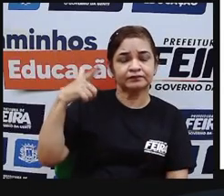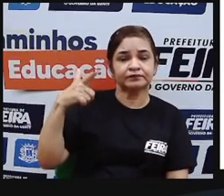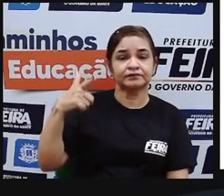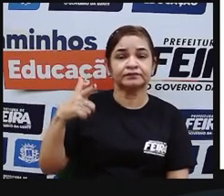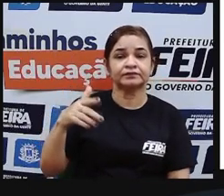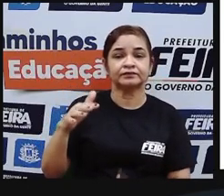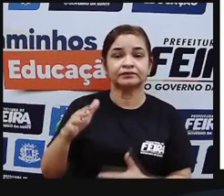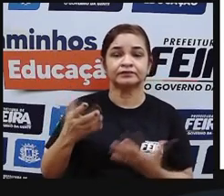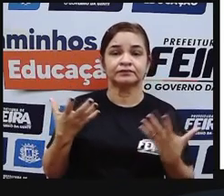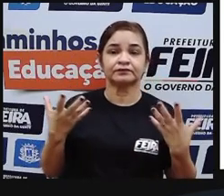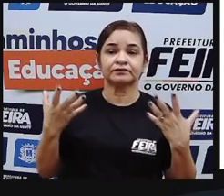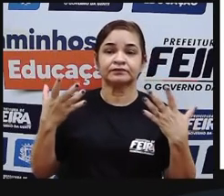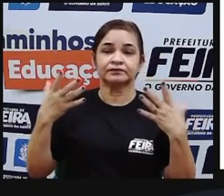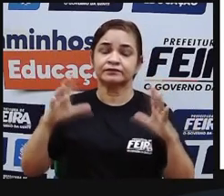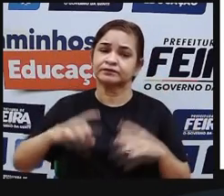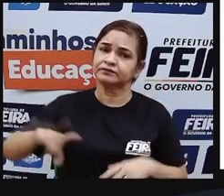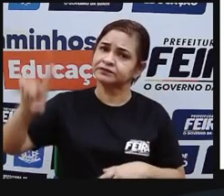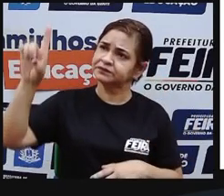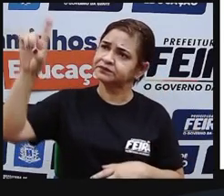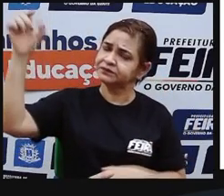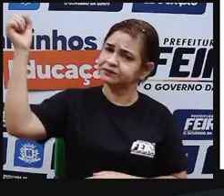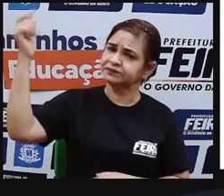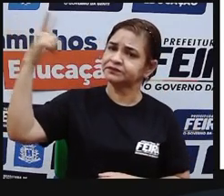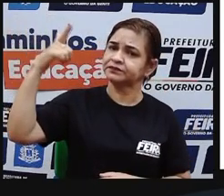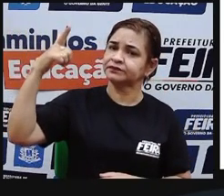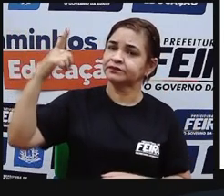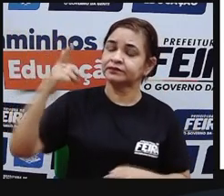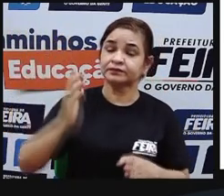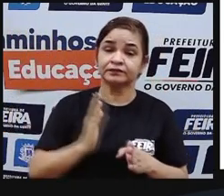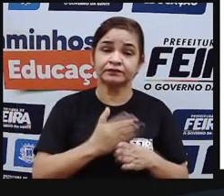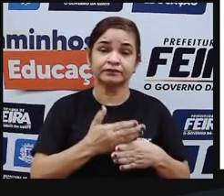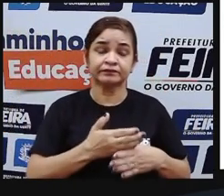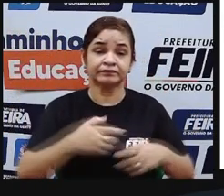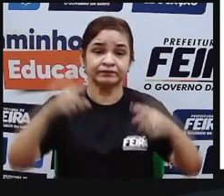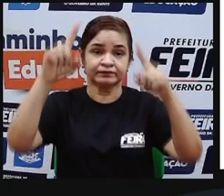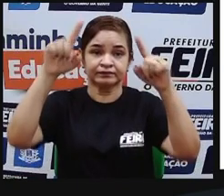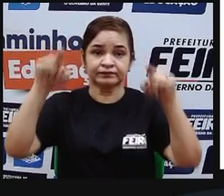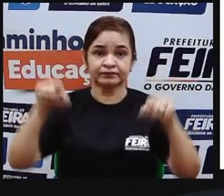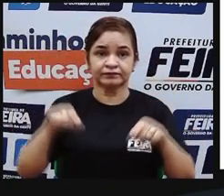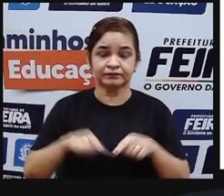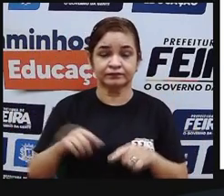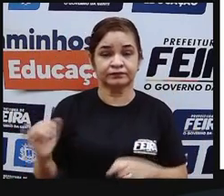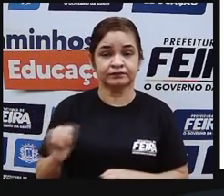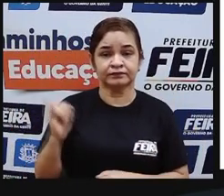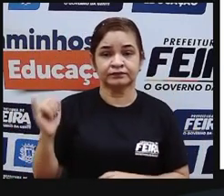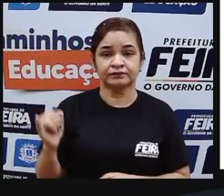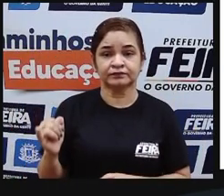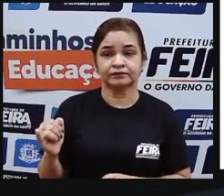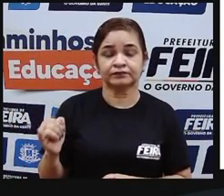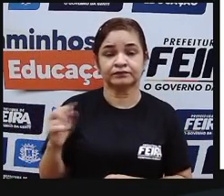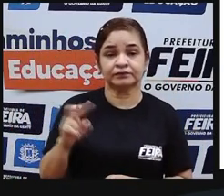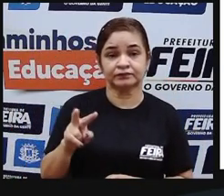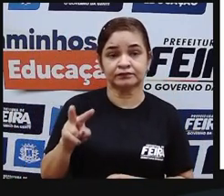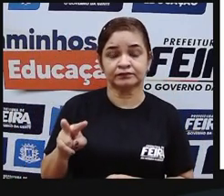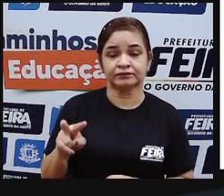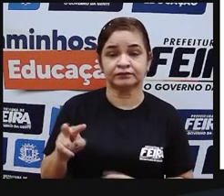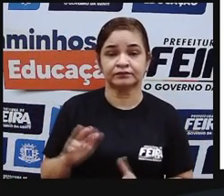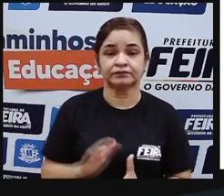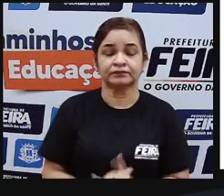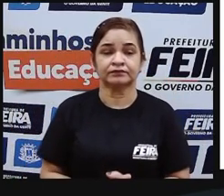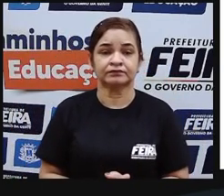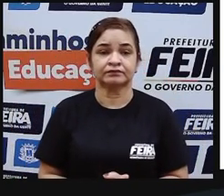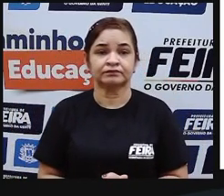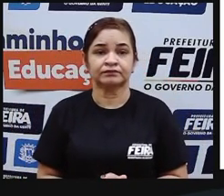em homenagem ao deus sol construíram a pirâmide principal que é essa aqui da capital do